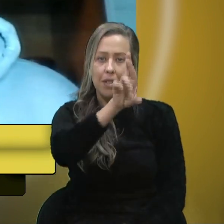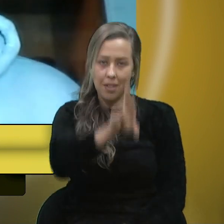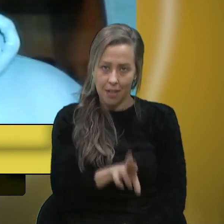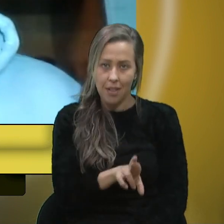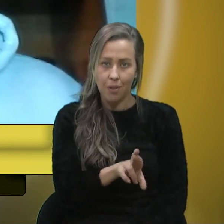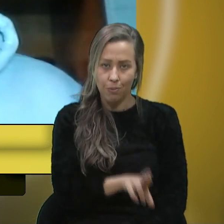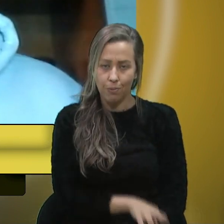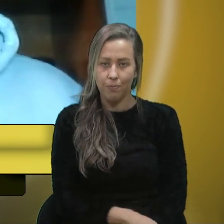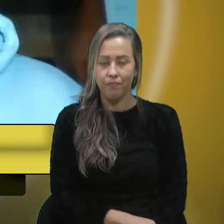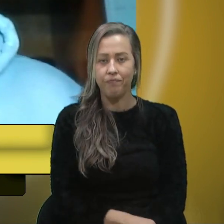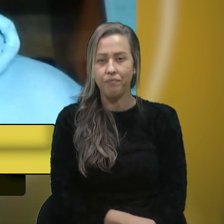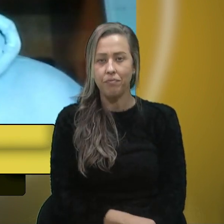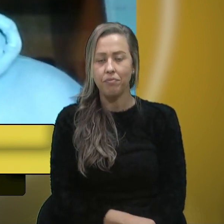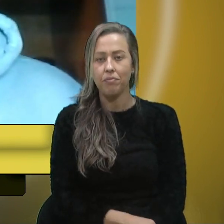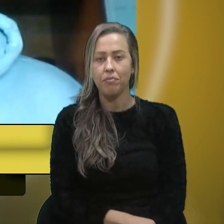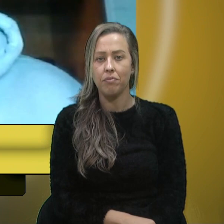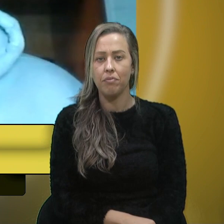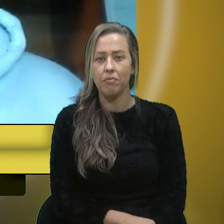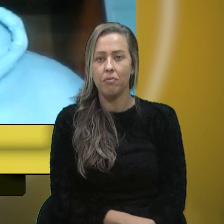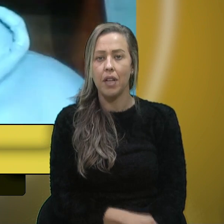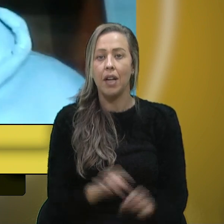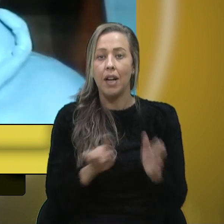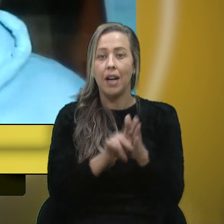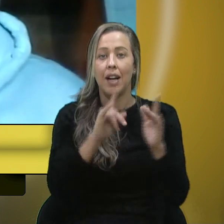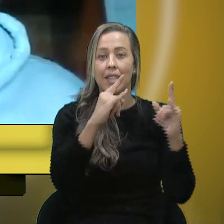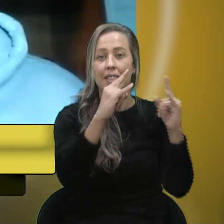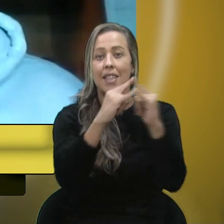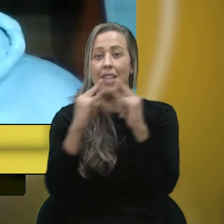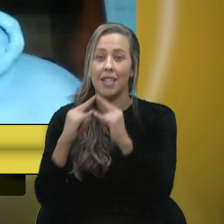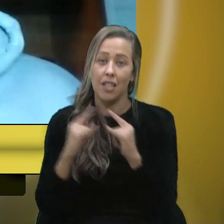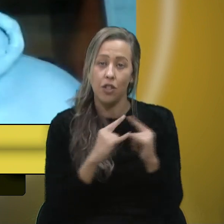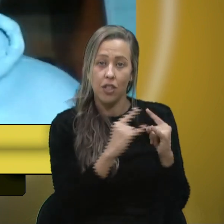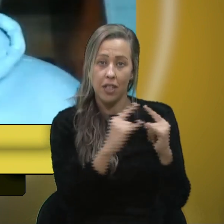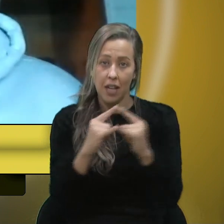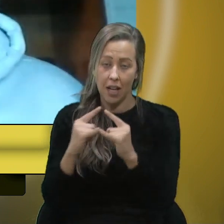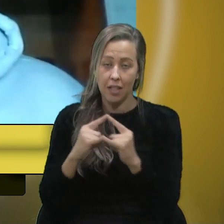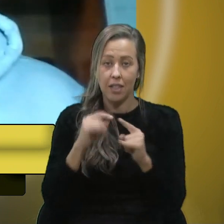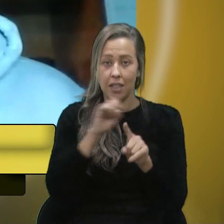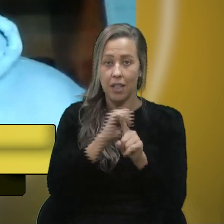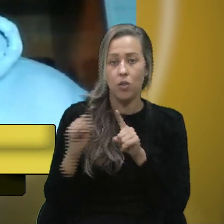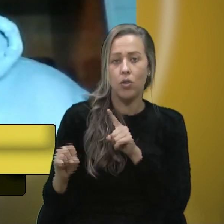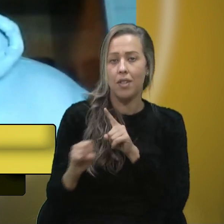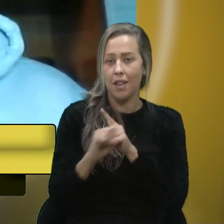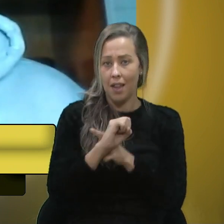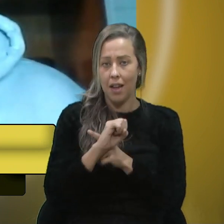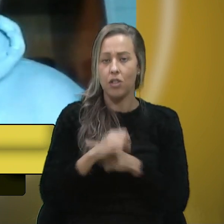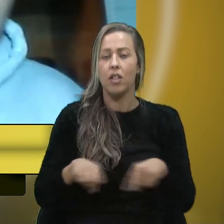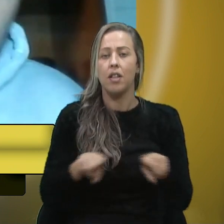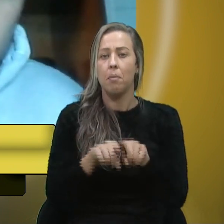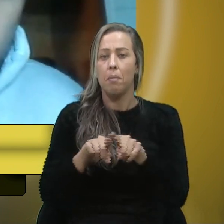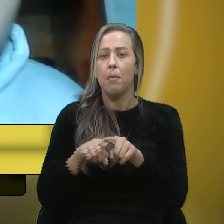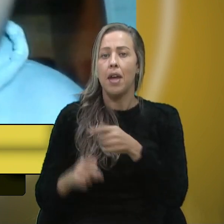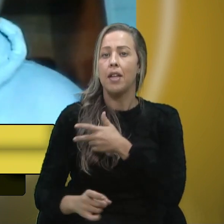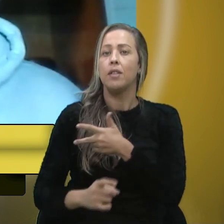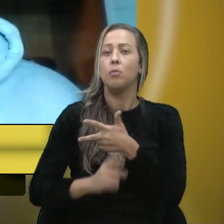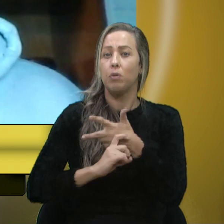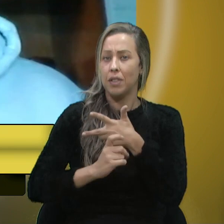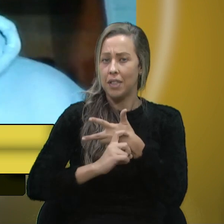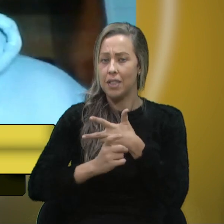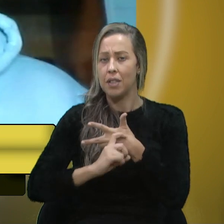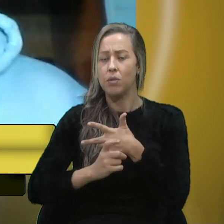da da das entidades da sociedade civil e do poder executivo